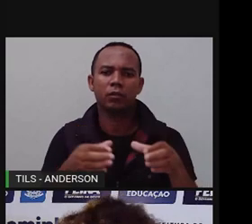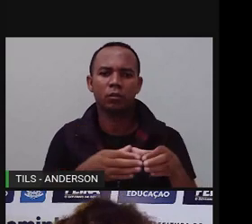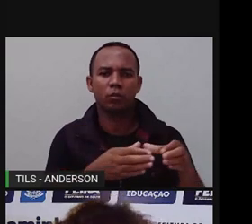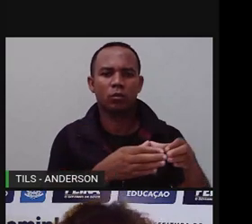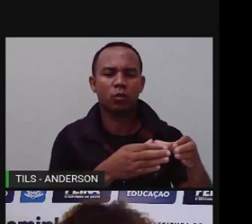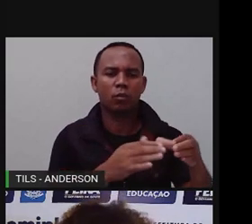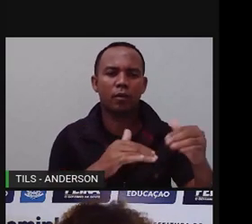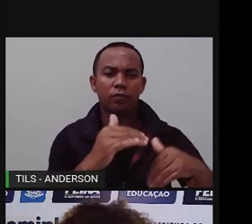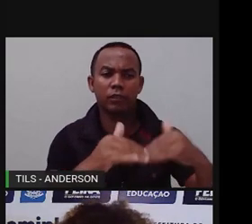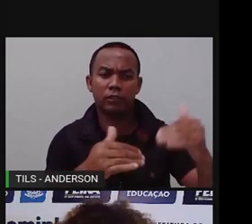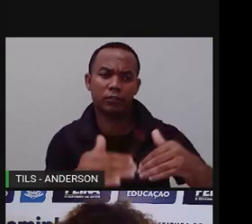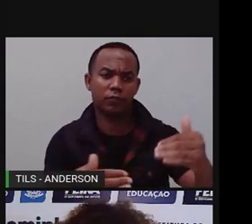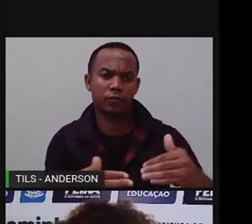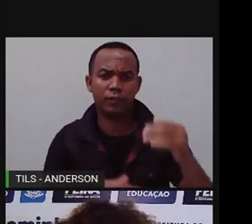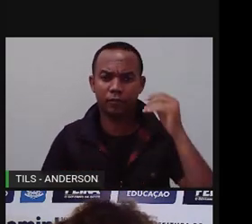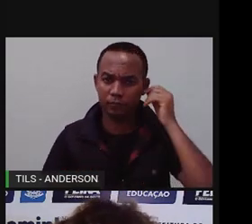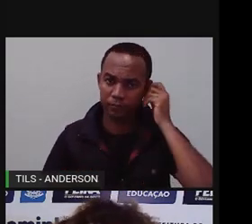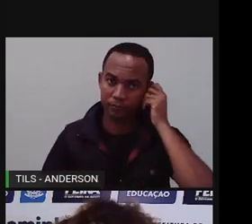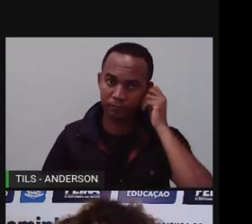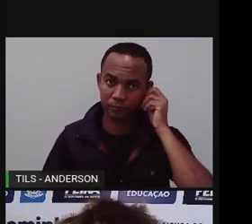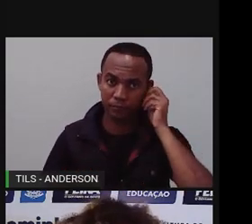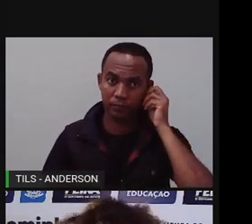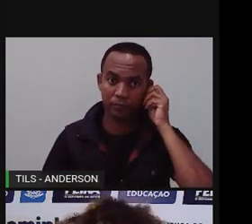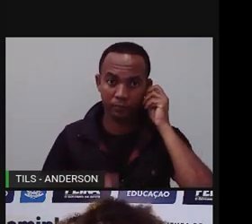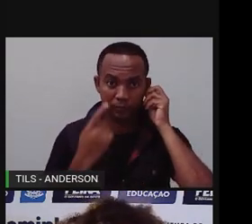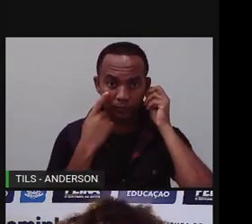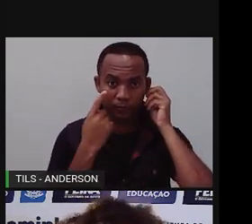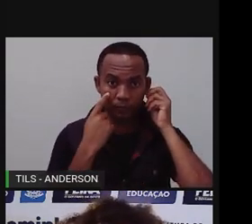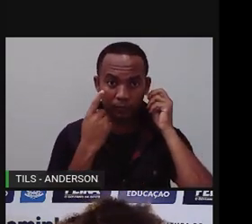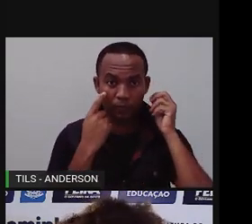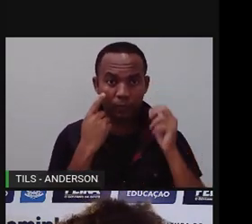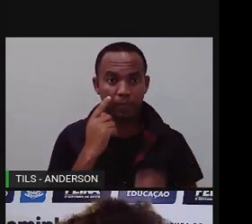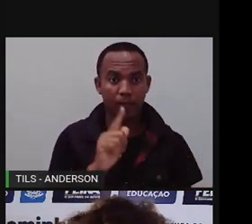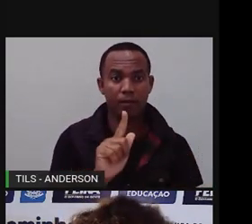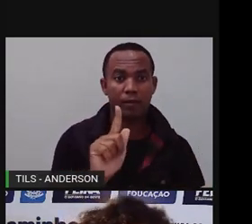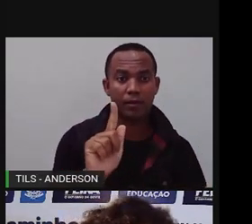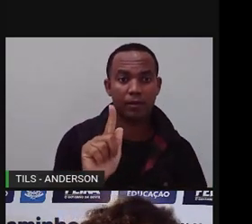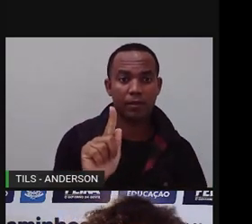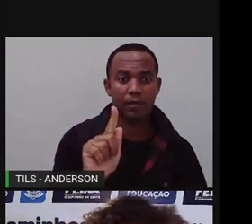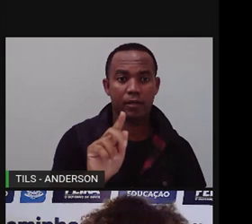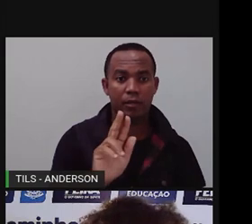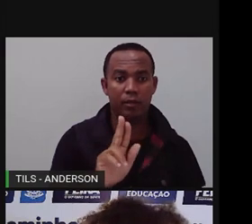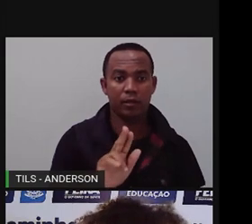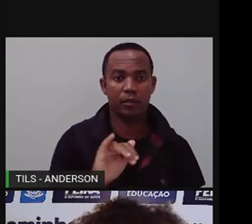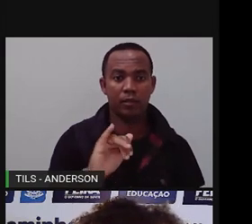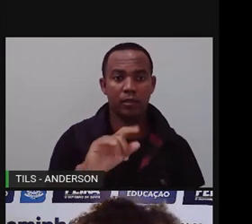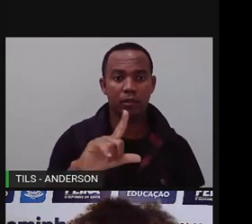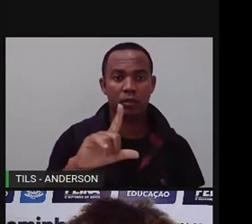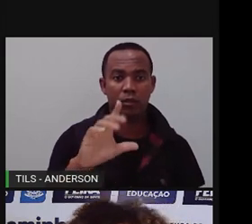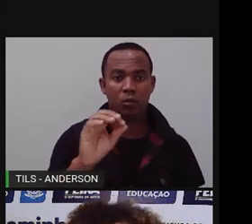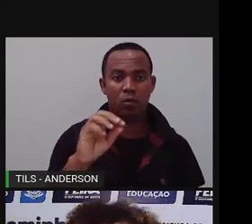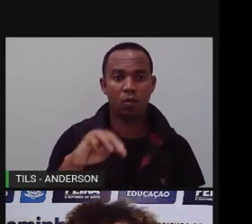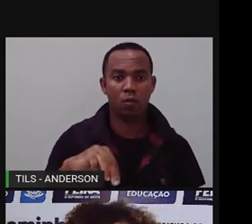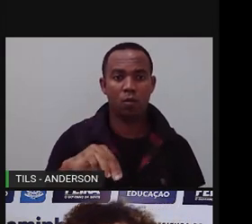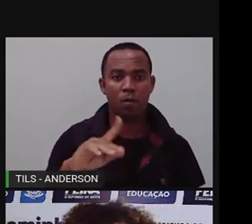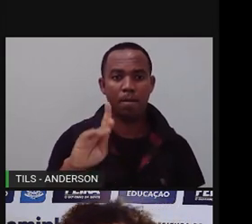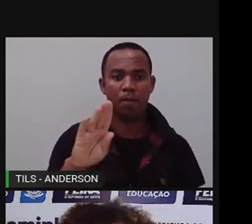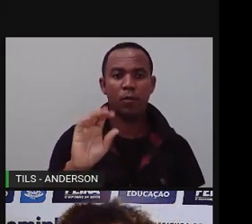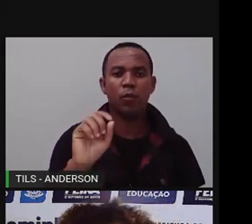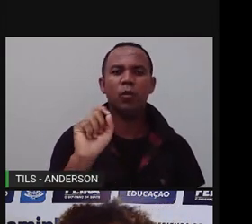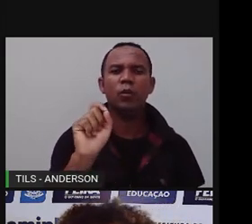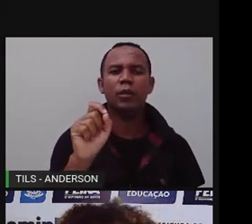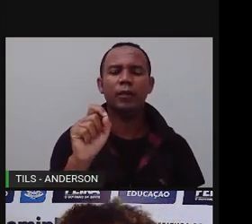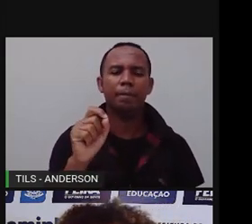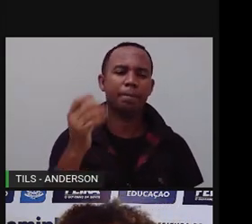protelando essa ideia do sincretismo religioso. Vamos falar agora sobre os quilombros, né? A gente falou sobre essa questão da escravidão. E aí